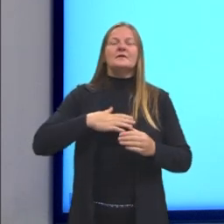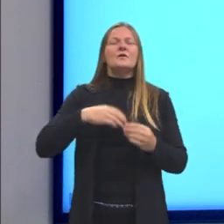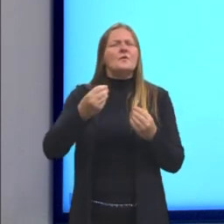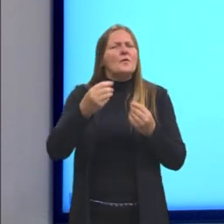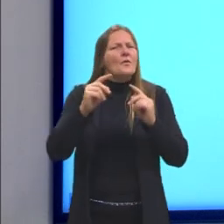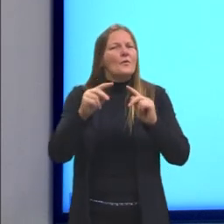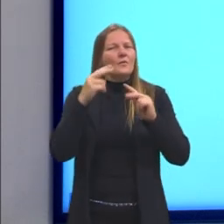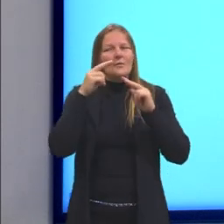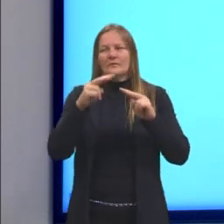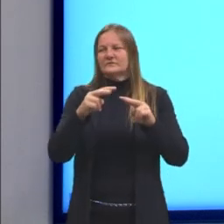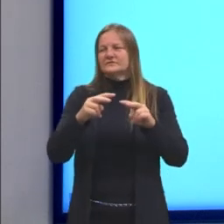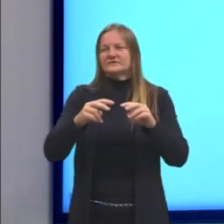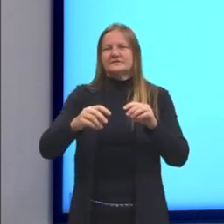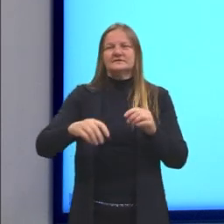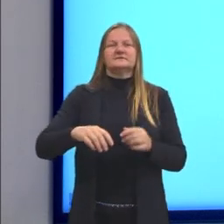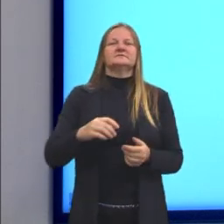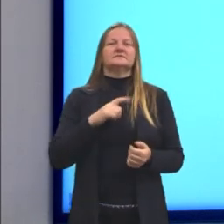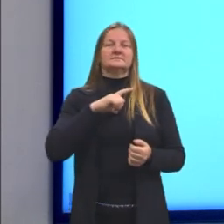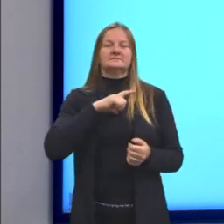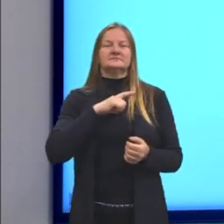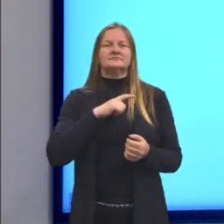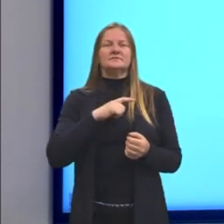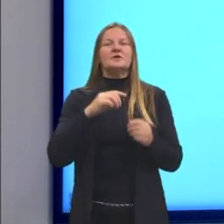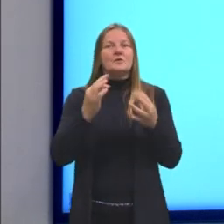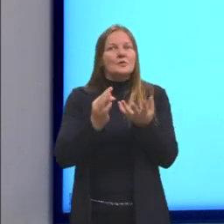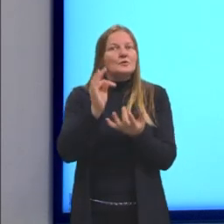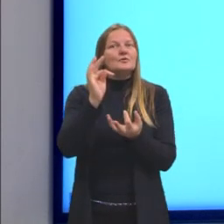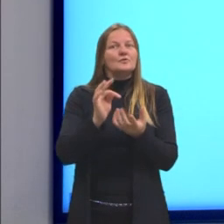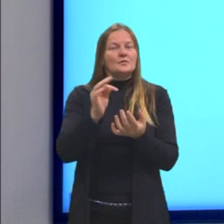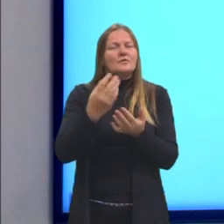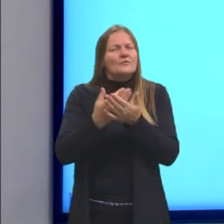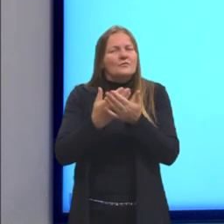isso aqui ao decorrer das nossas aulas de termodinâmica.